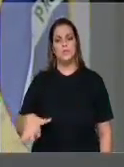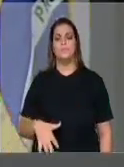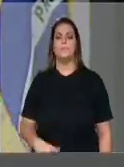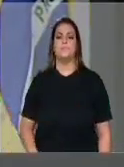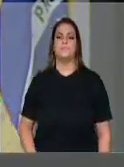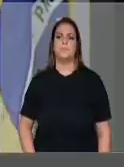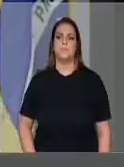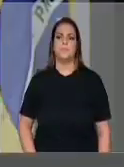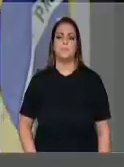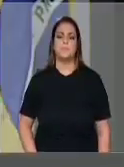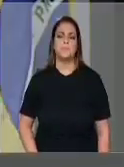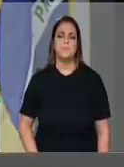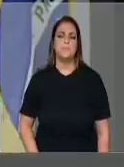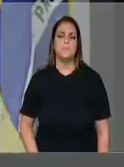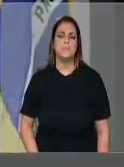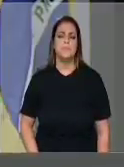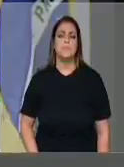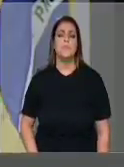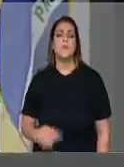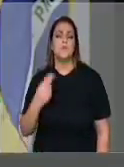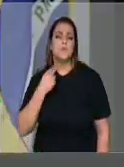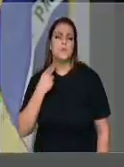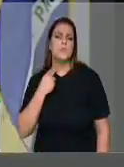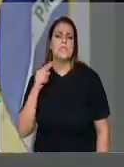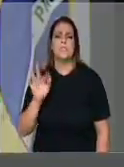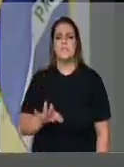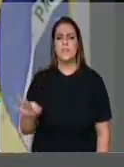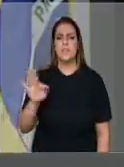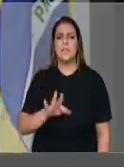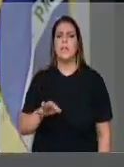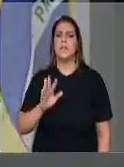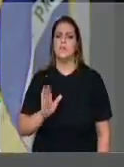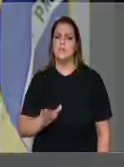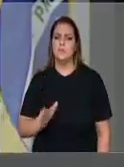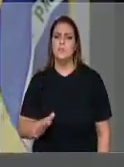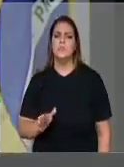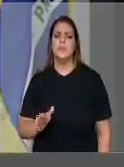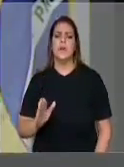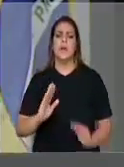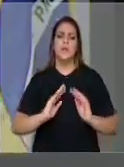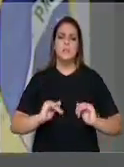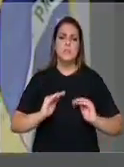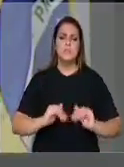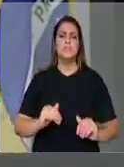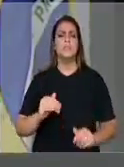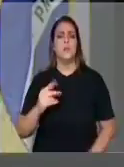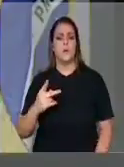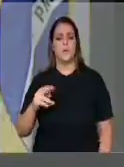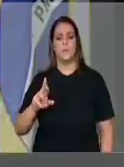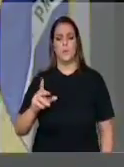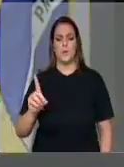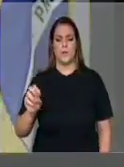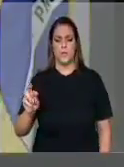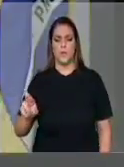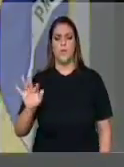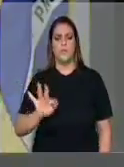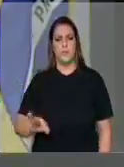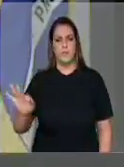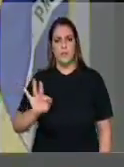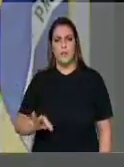federais, também de alguns juízes que são do Estado, procurador federal,